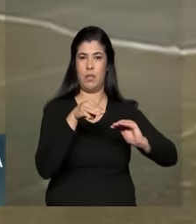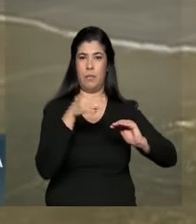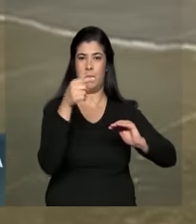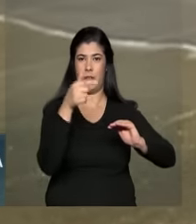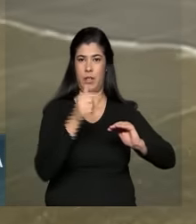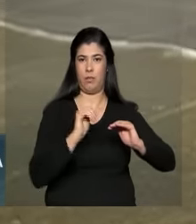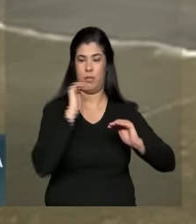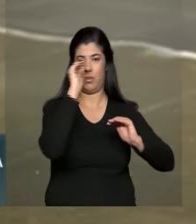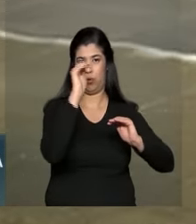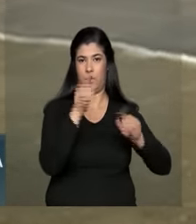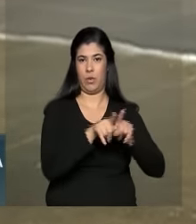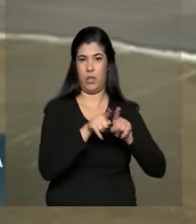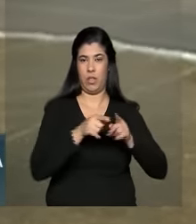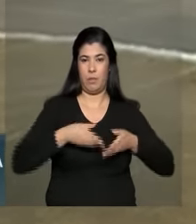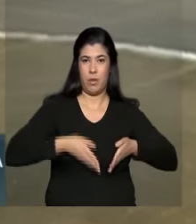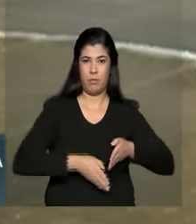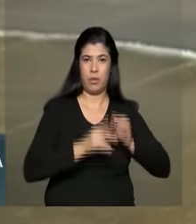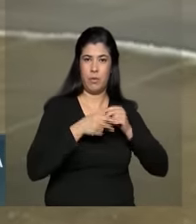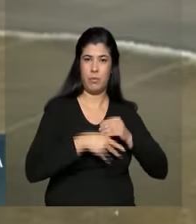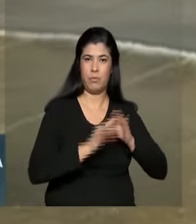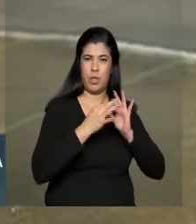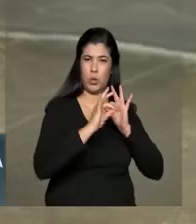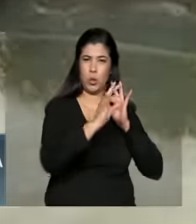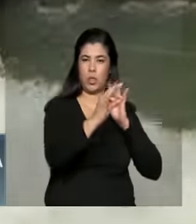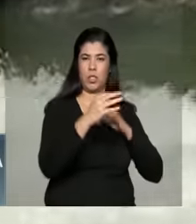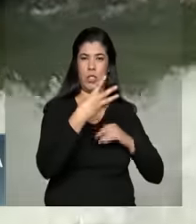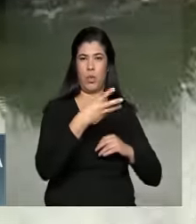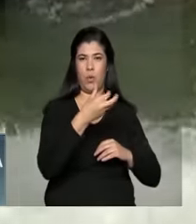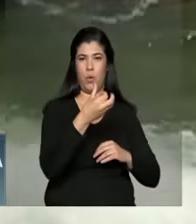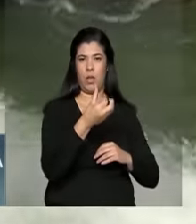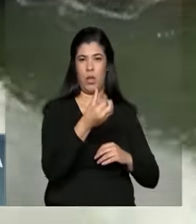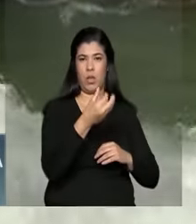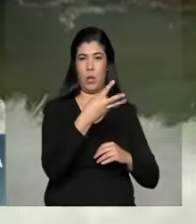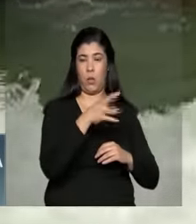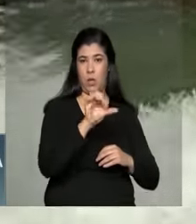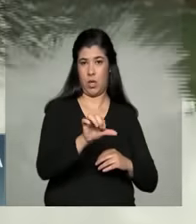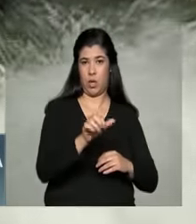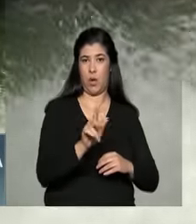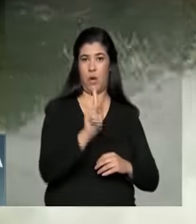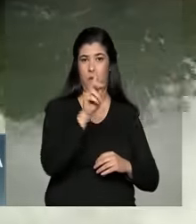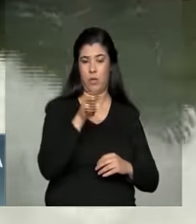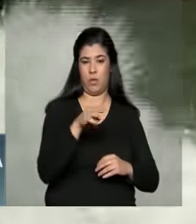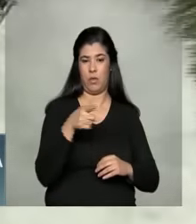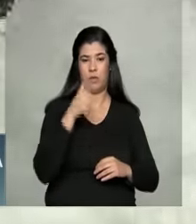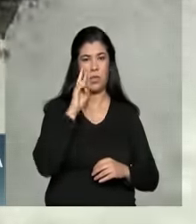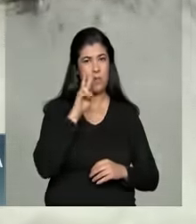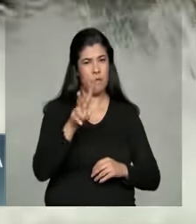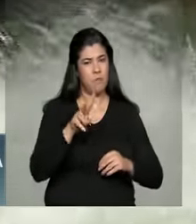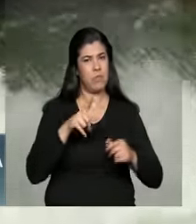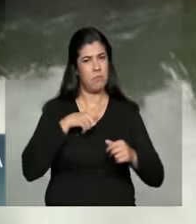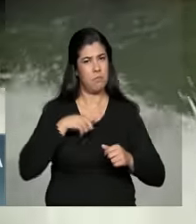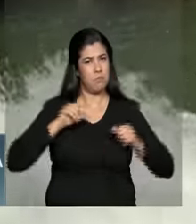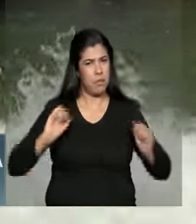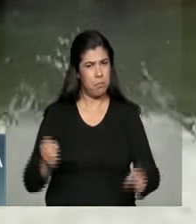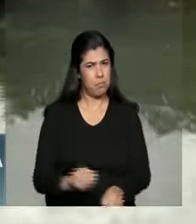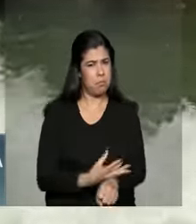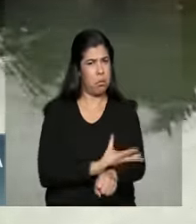até o reservatório Terra Nova. Pode fazer a festa! Vamos participar com vibração desse momento!